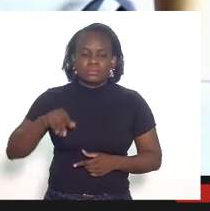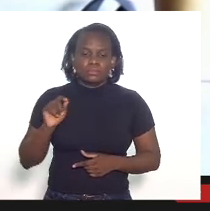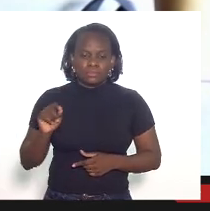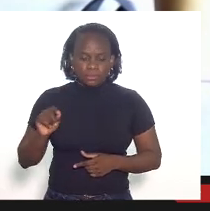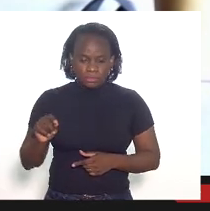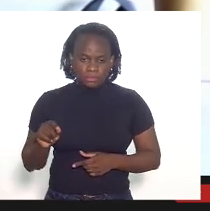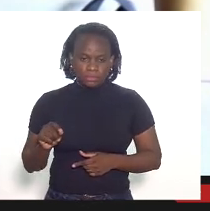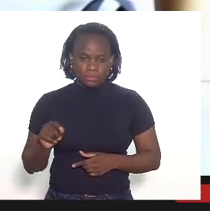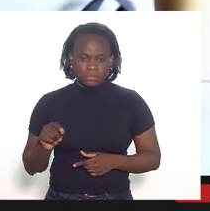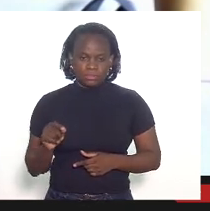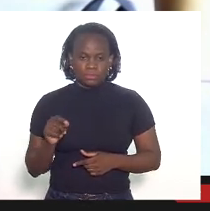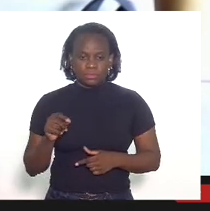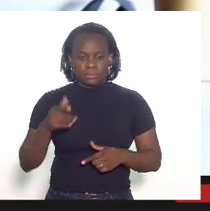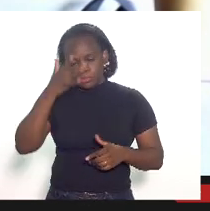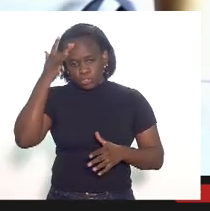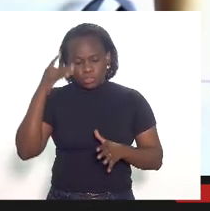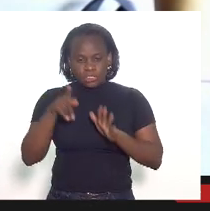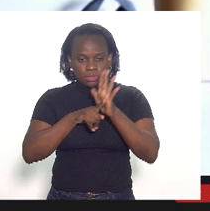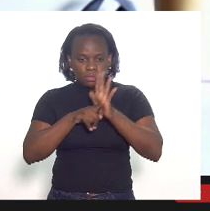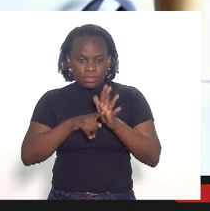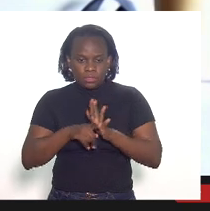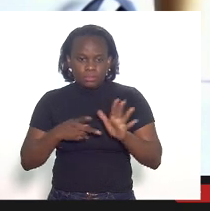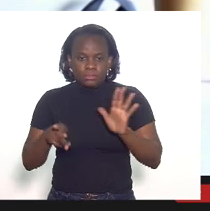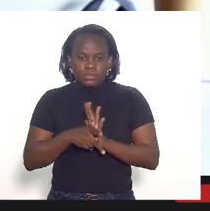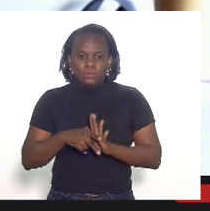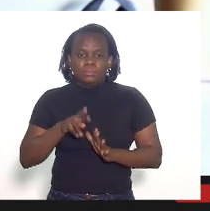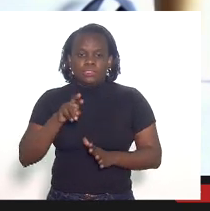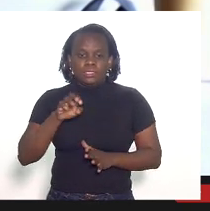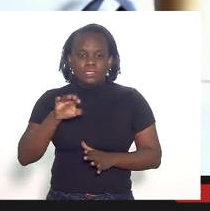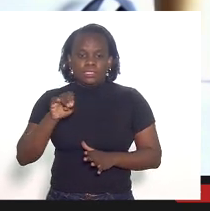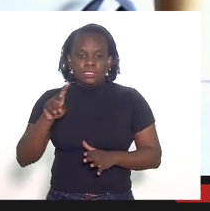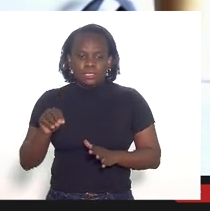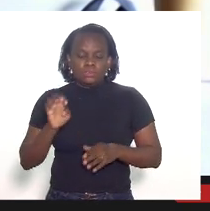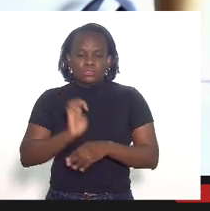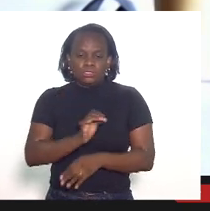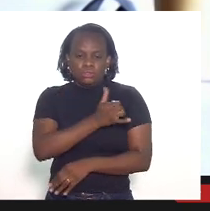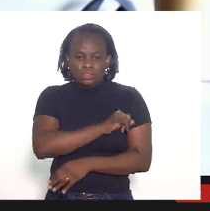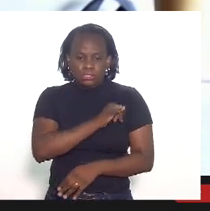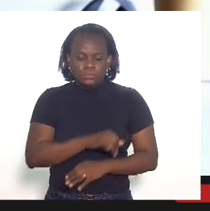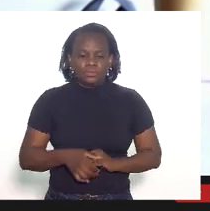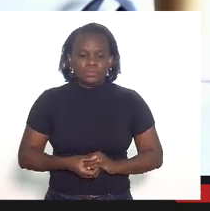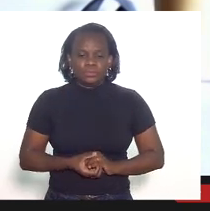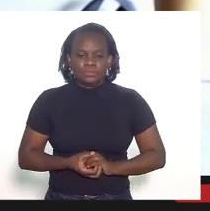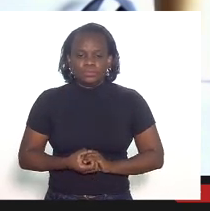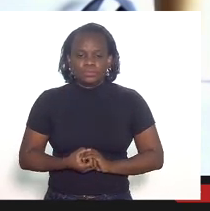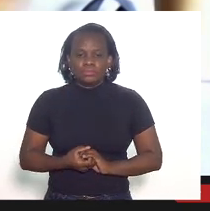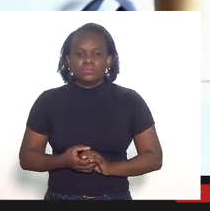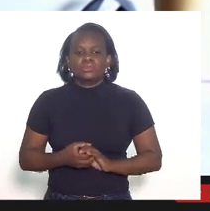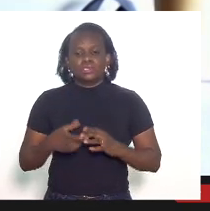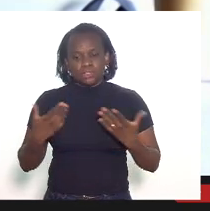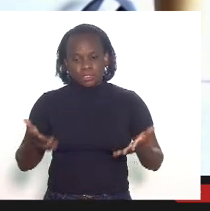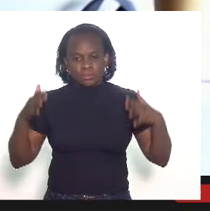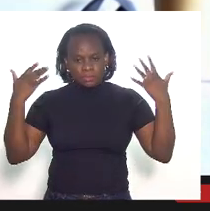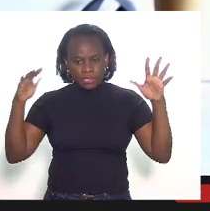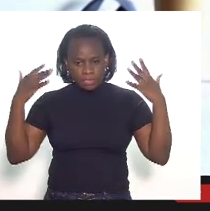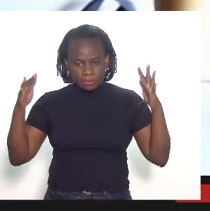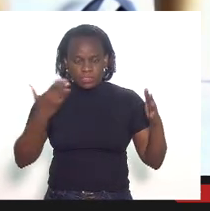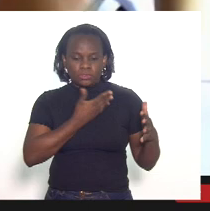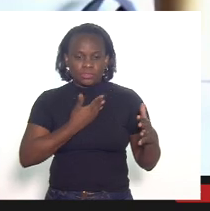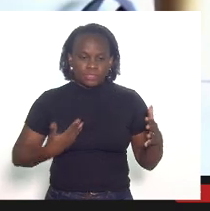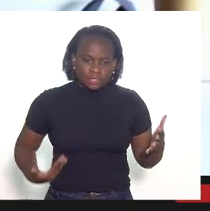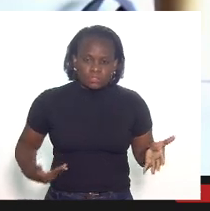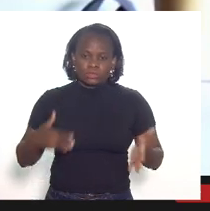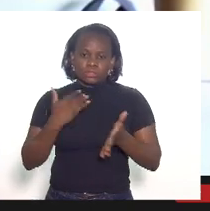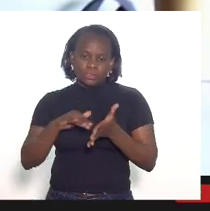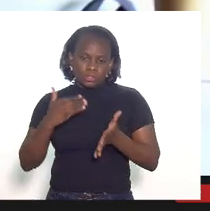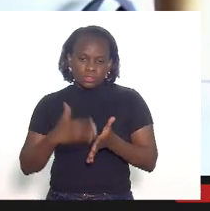privativamente por auditores fiscais da receita estadual do estado do Rio de Janeiro eu estou dando parabéns ao governador e ao